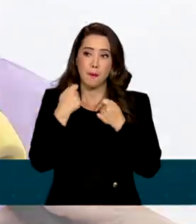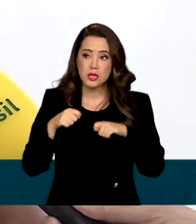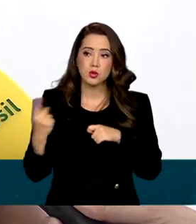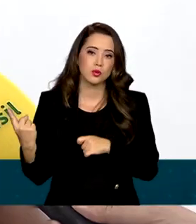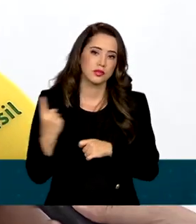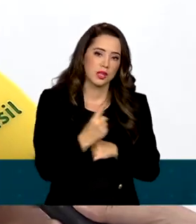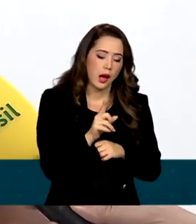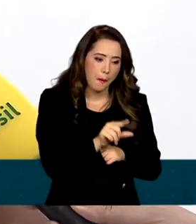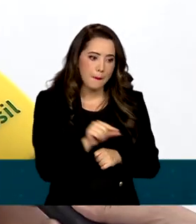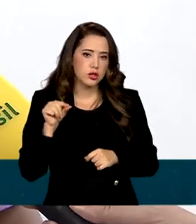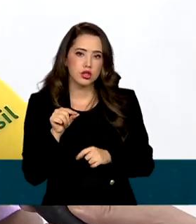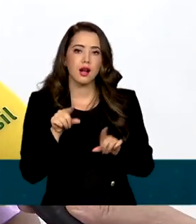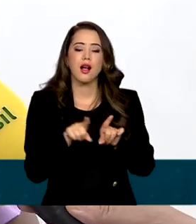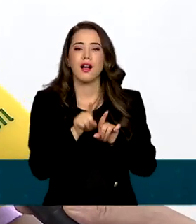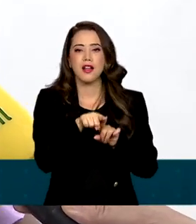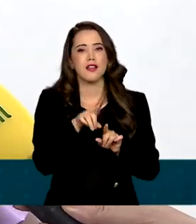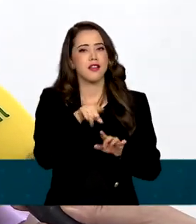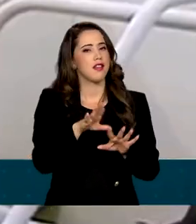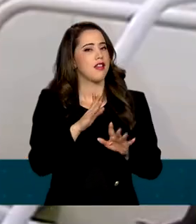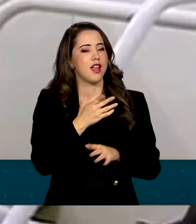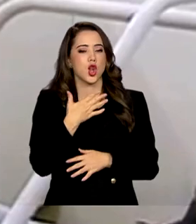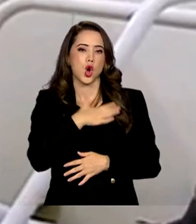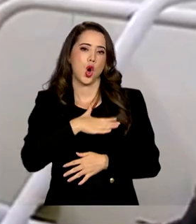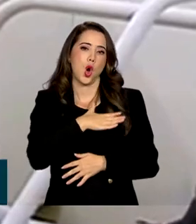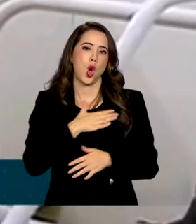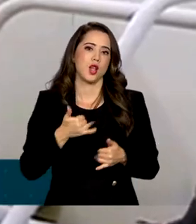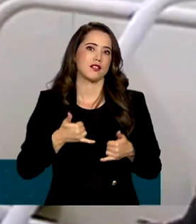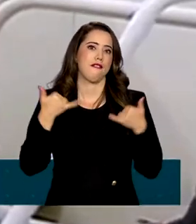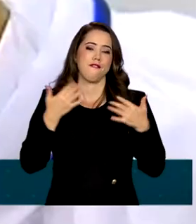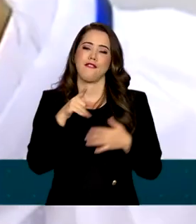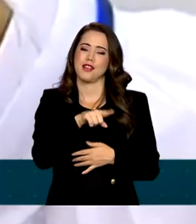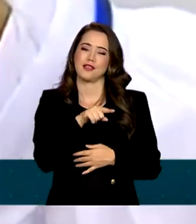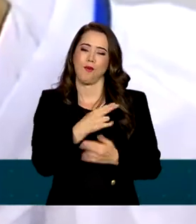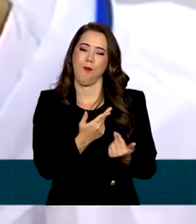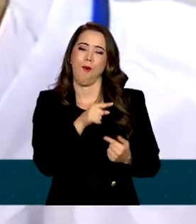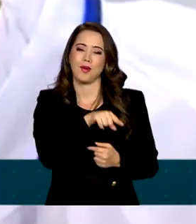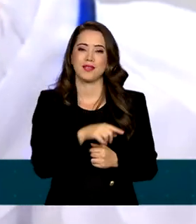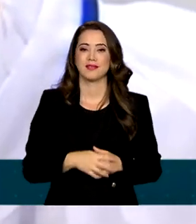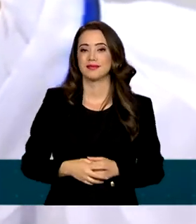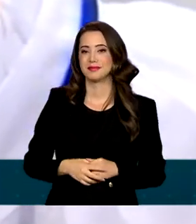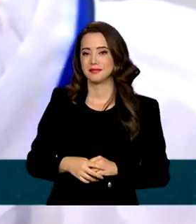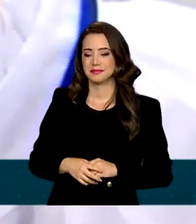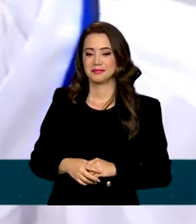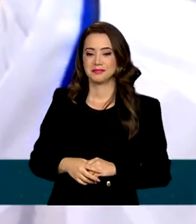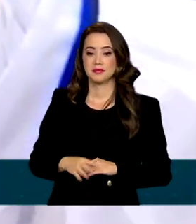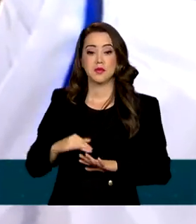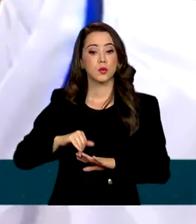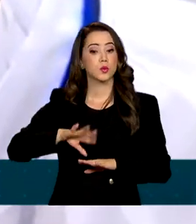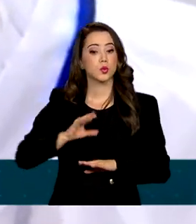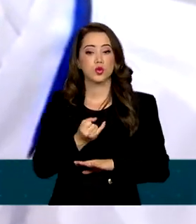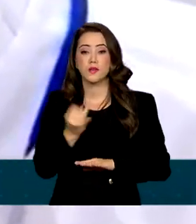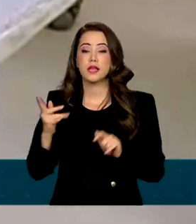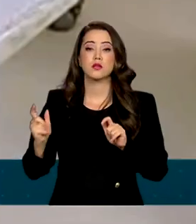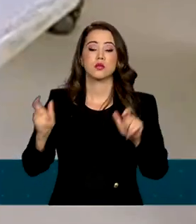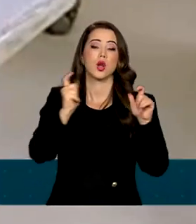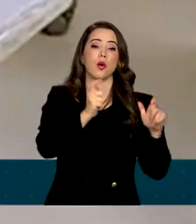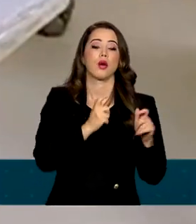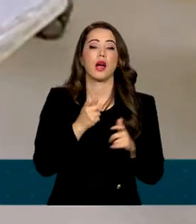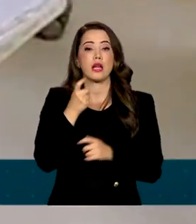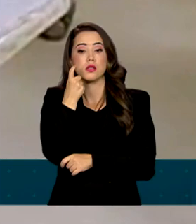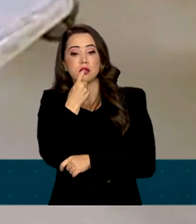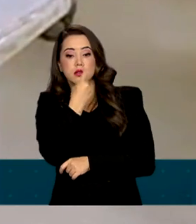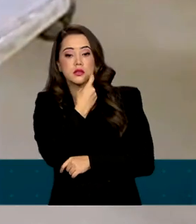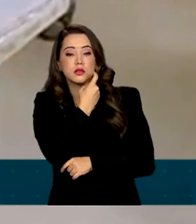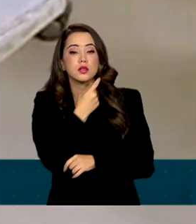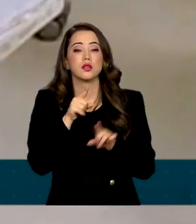ele. Para mim é o melhor que tem. Dos mais de mil centros odontológicos oferecidos pelo Sistema Único de Saúde,